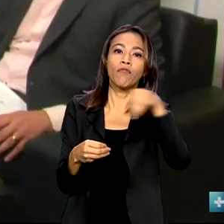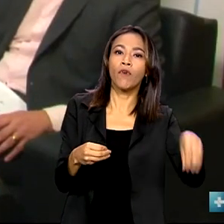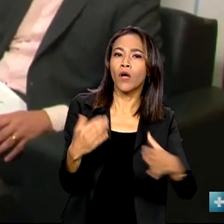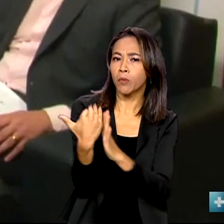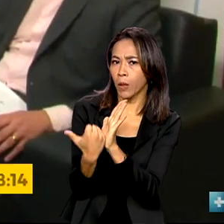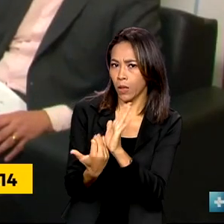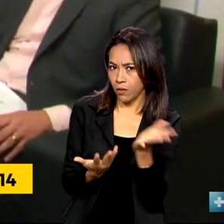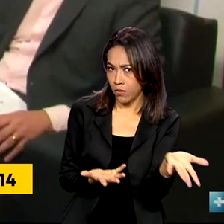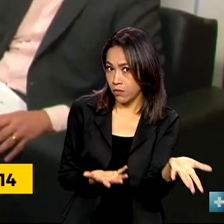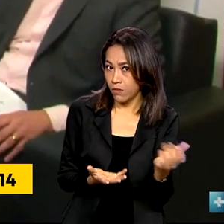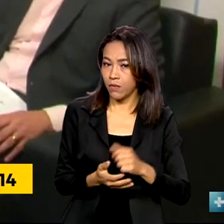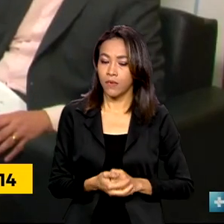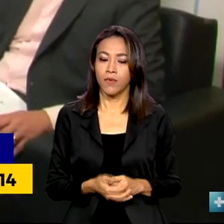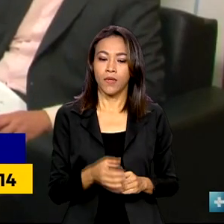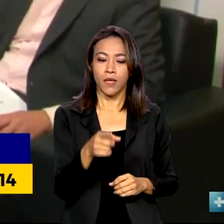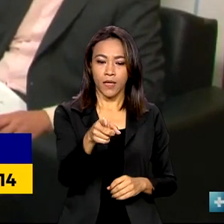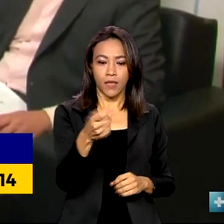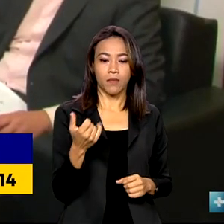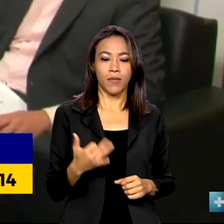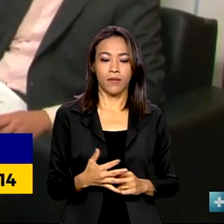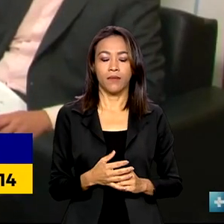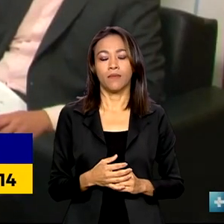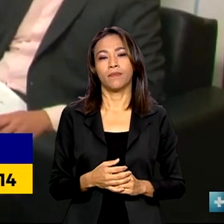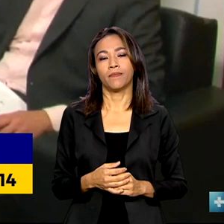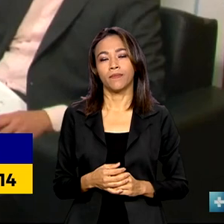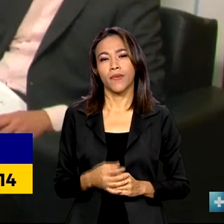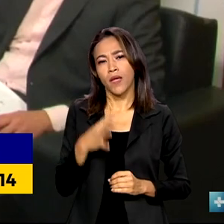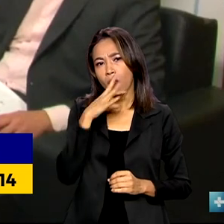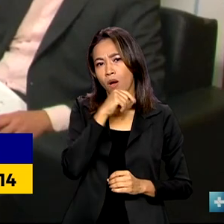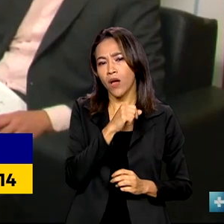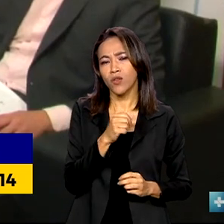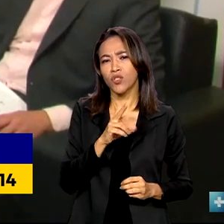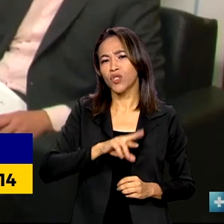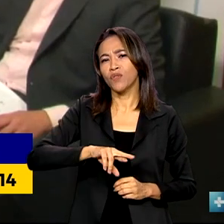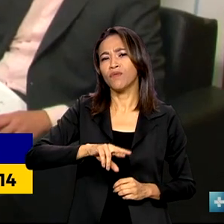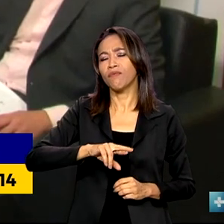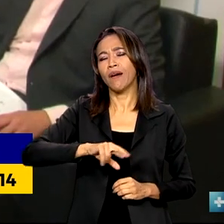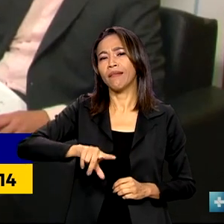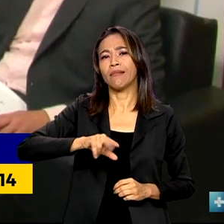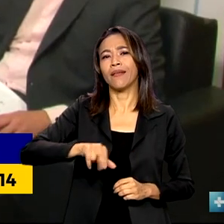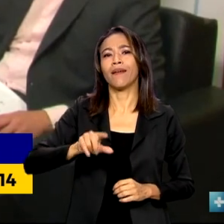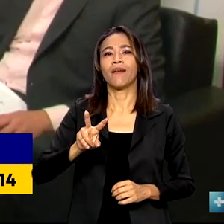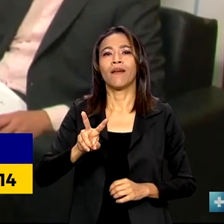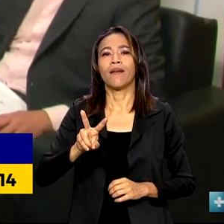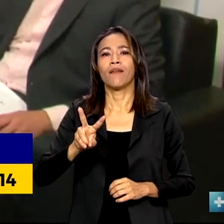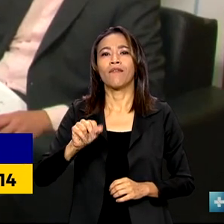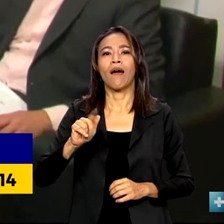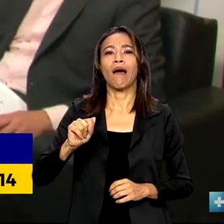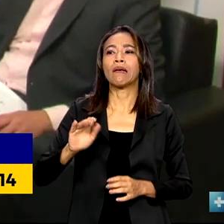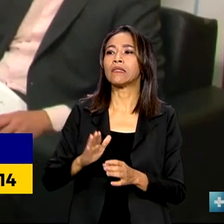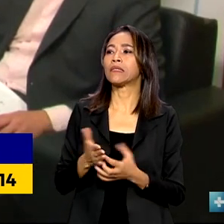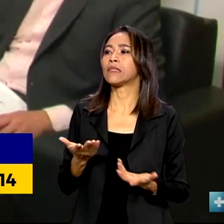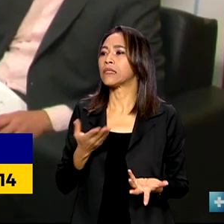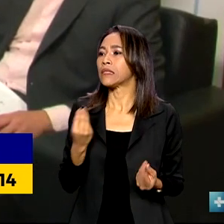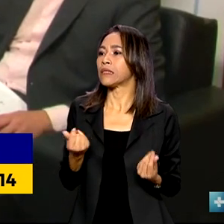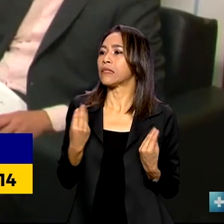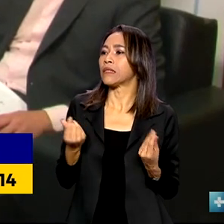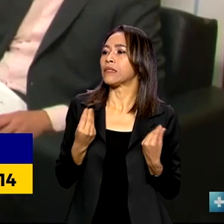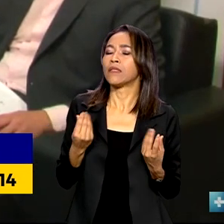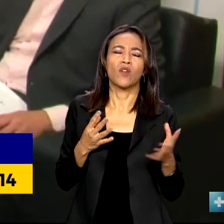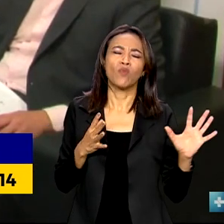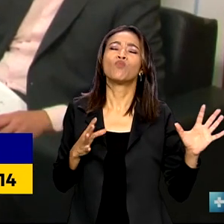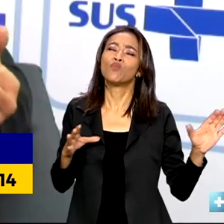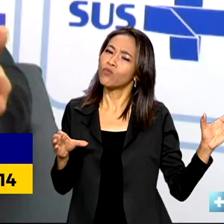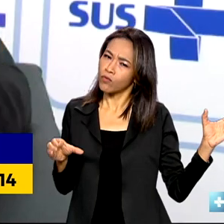haverá ociosidade de vagas aí. Nós acreditamos que todas as vagas serão